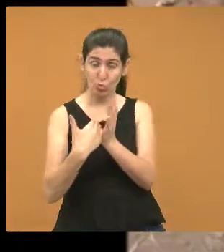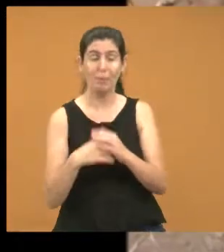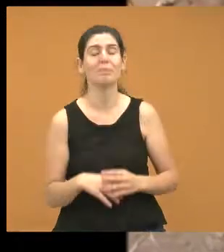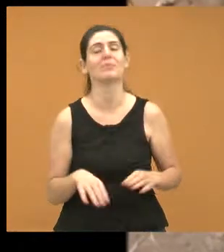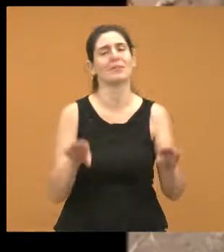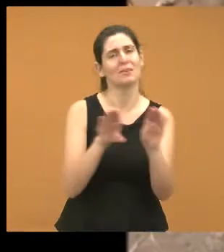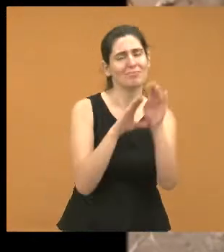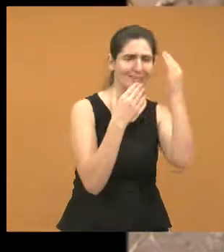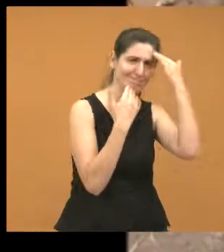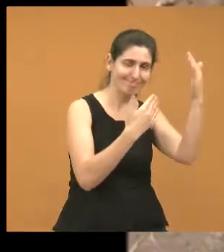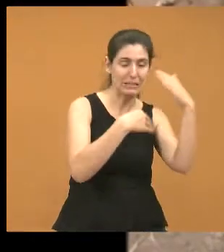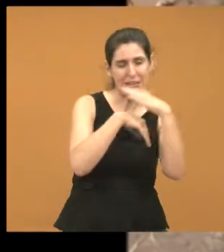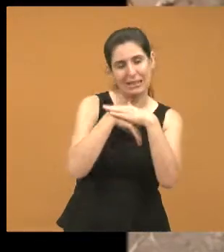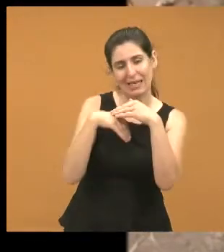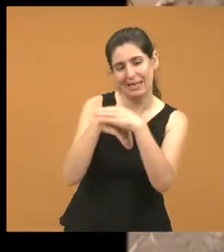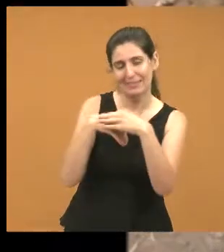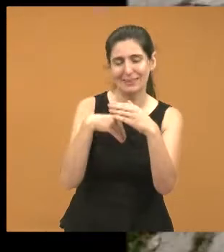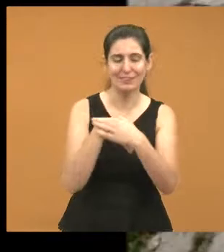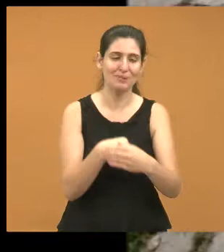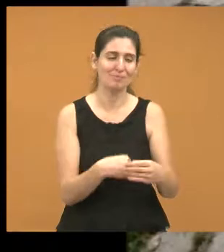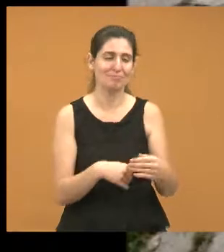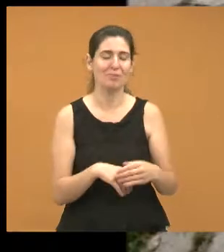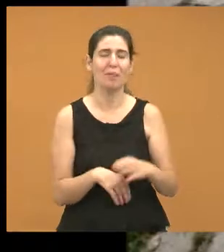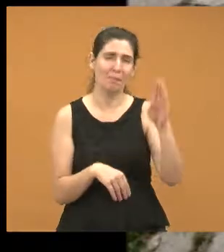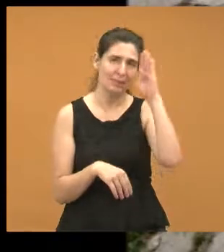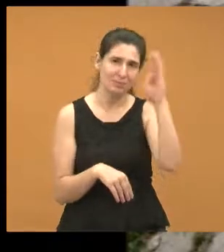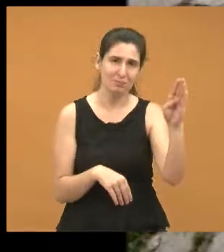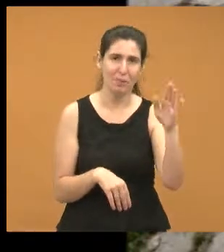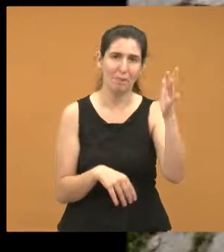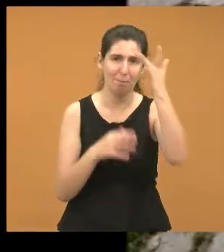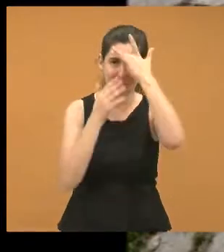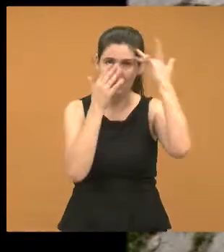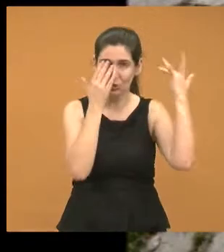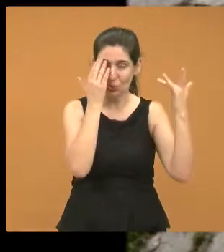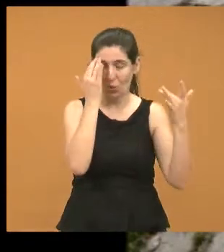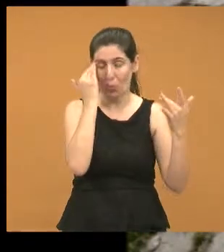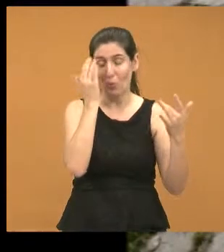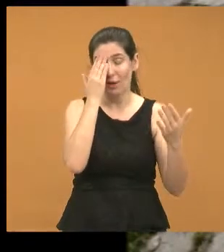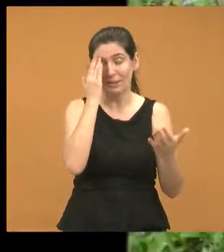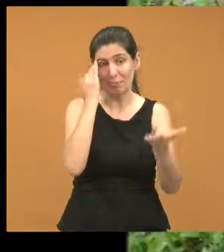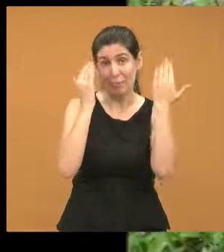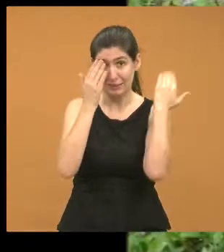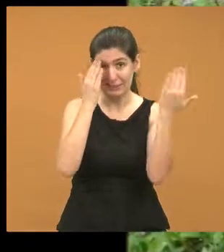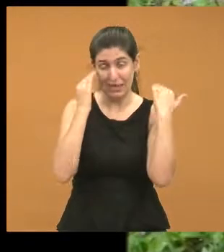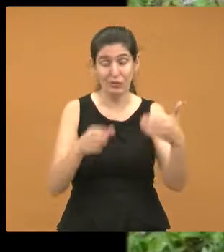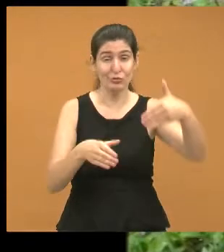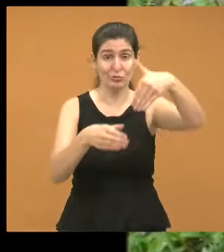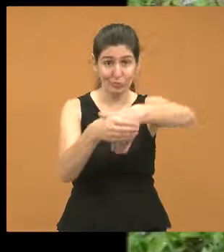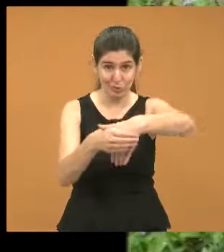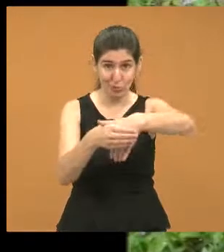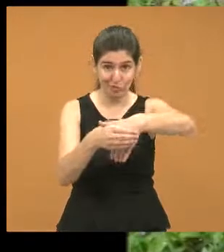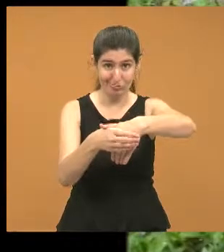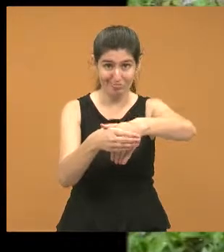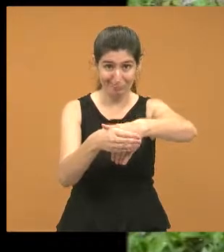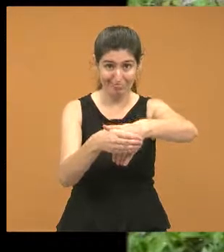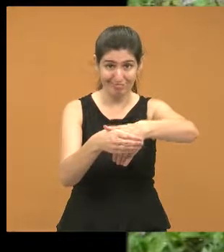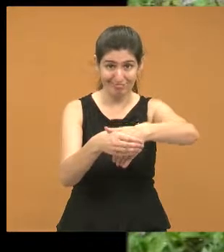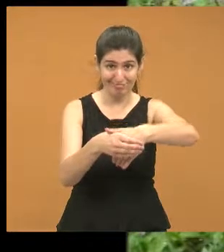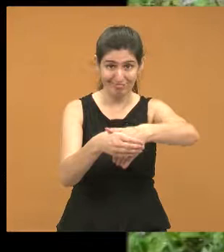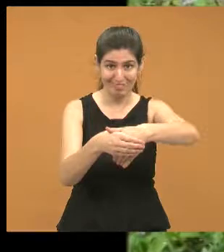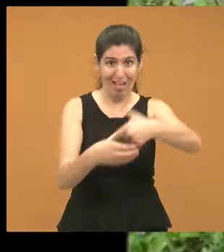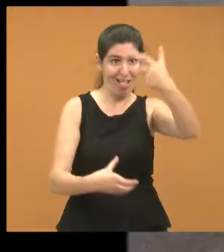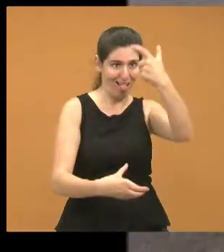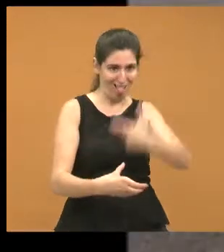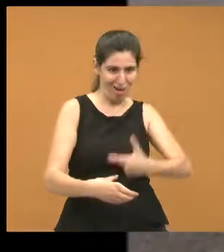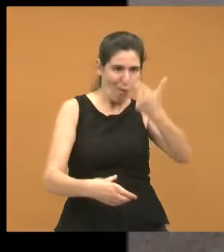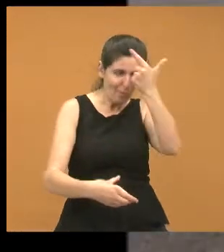carinho, principalmente as pessoas que nos elegeram, que votaram na